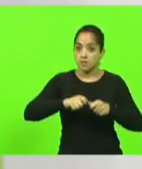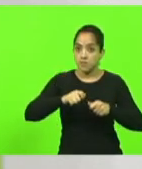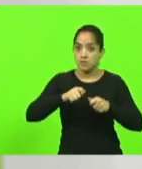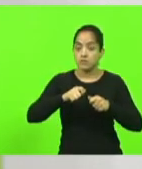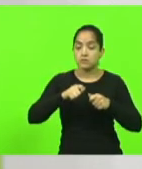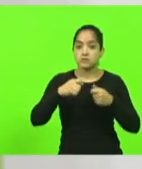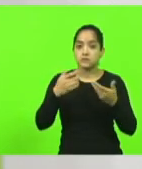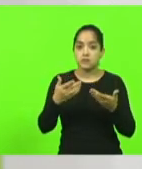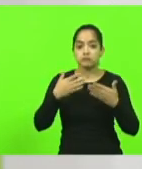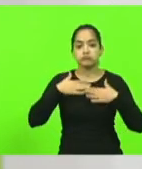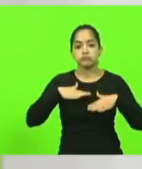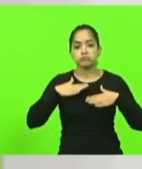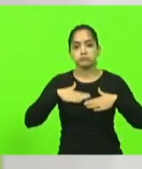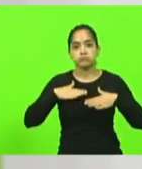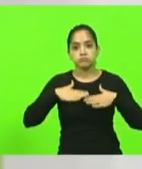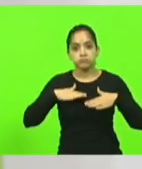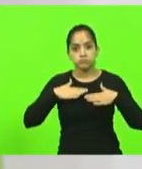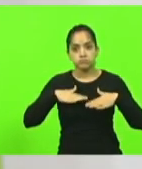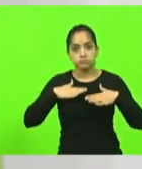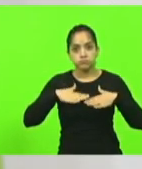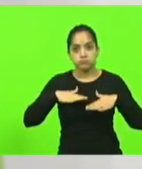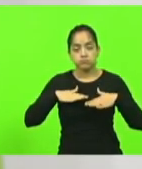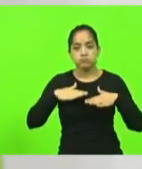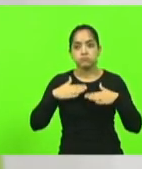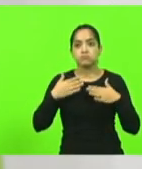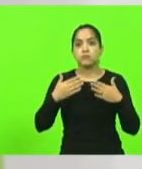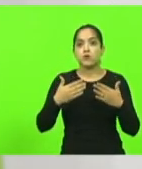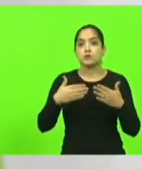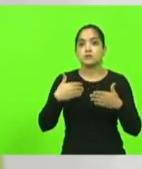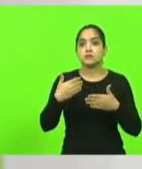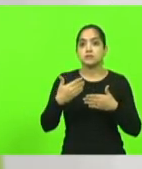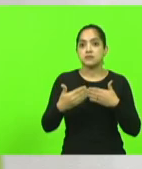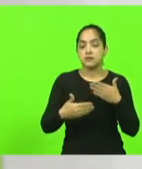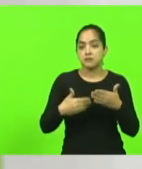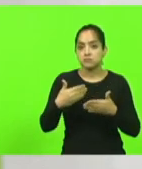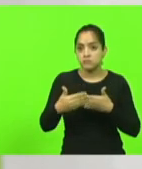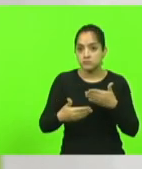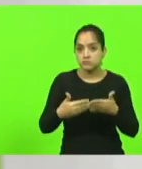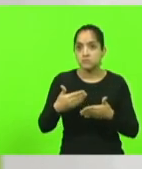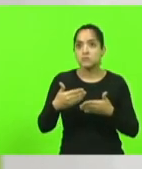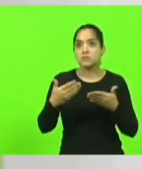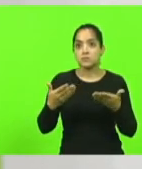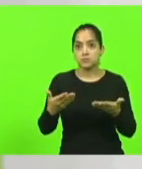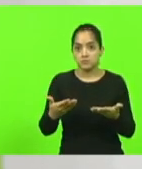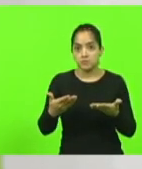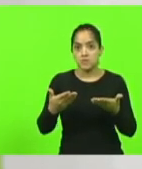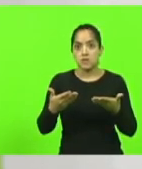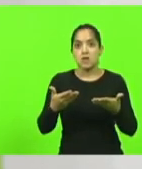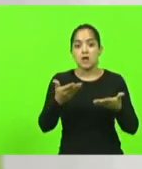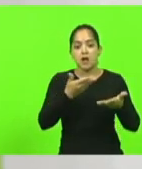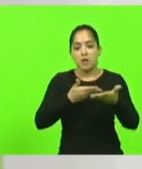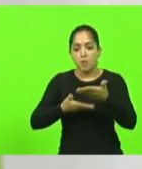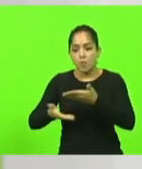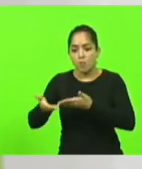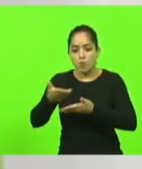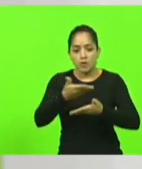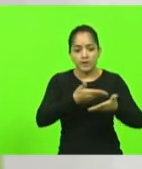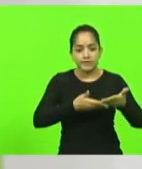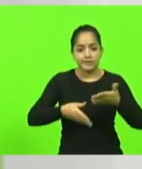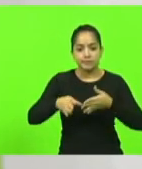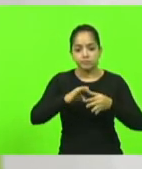tranquilidade, para que ele possa contar com a harmonia entre os poderes.